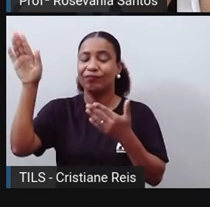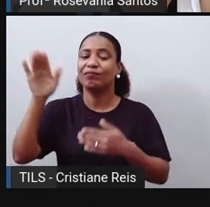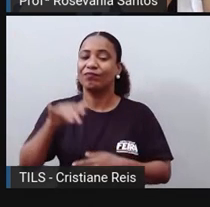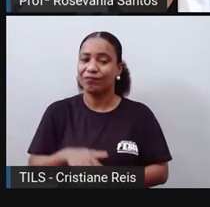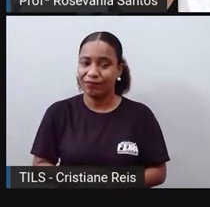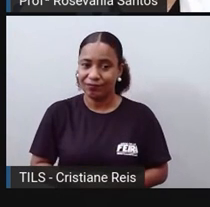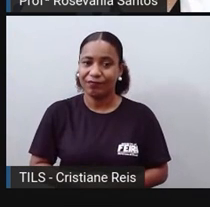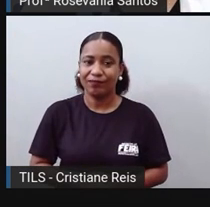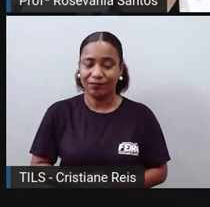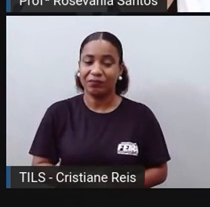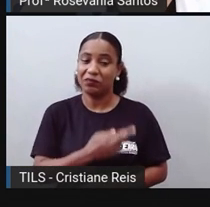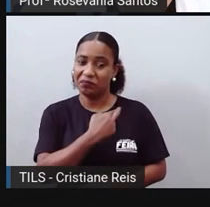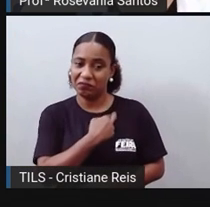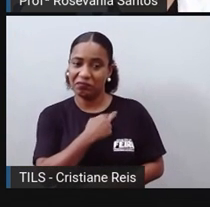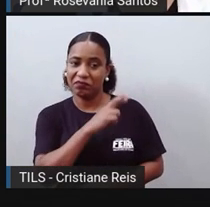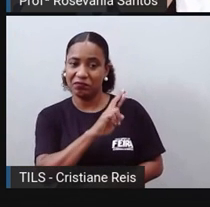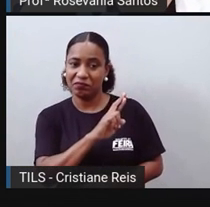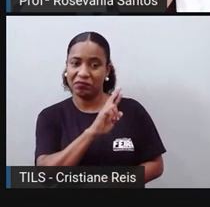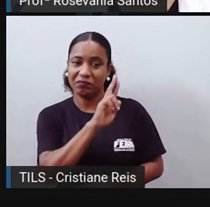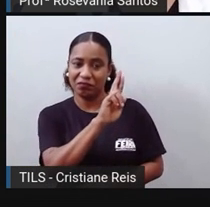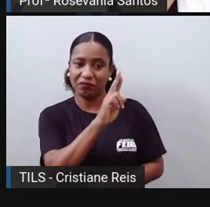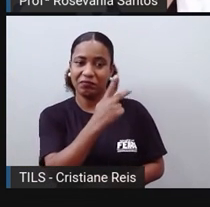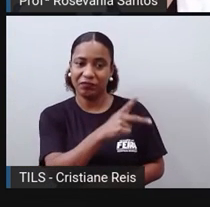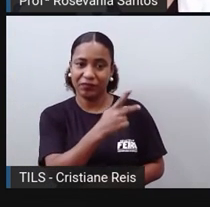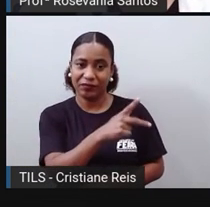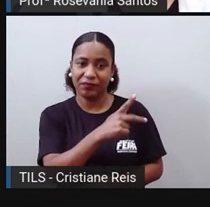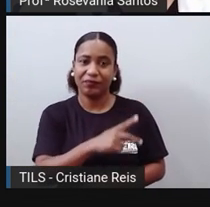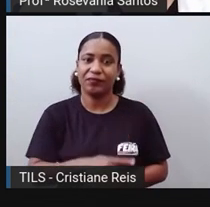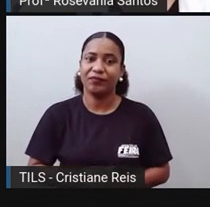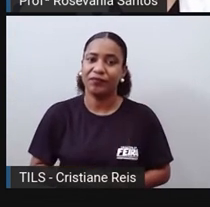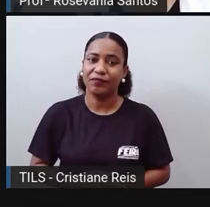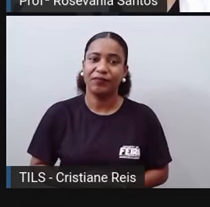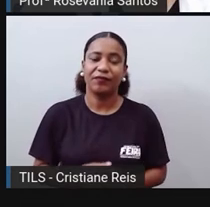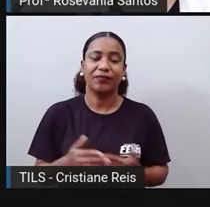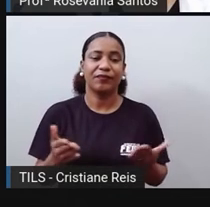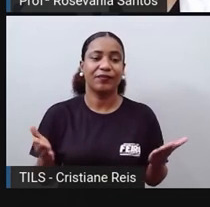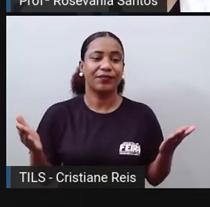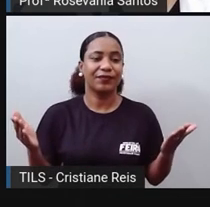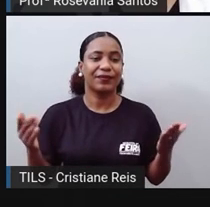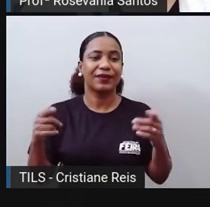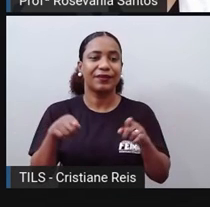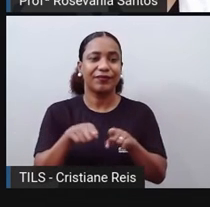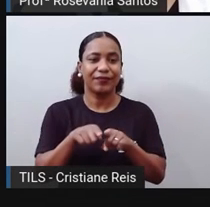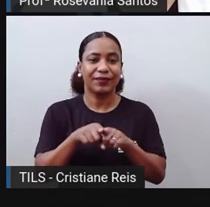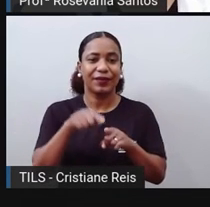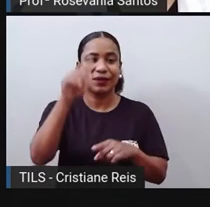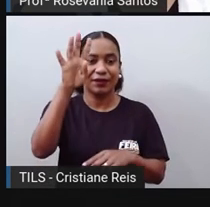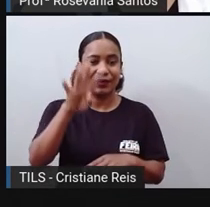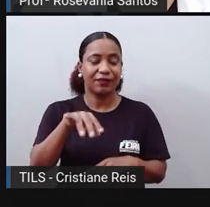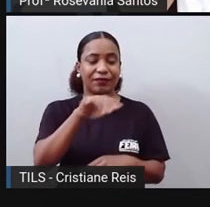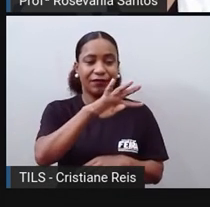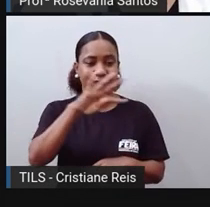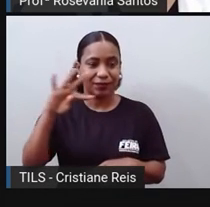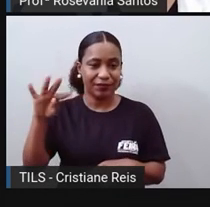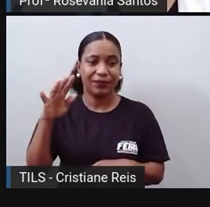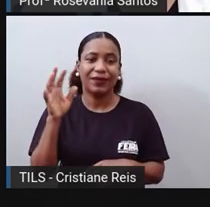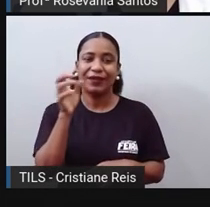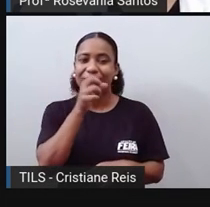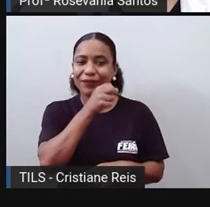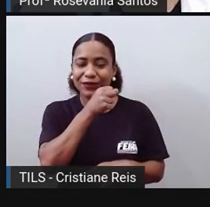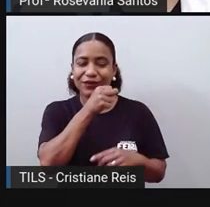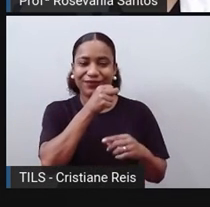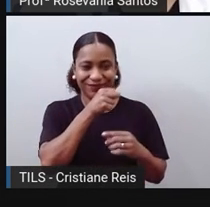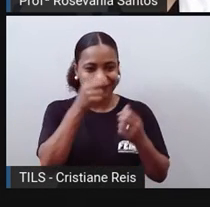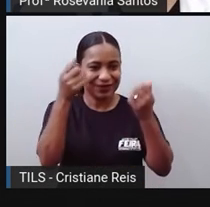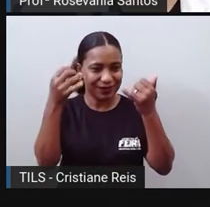dessas questões religiosas. Bom, a gente ainda tem aqui, né, um quadrozinho rápido, né, que fala sobre